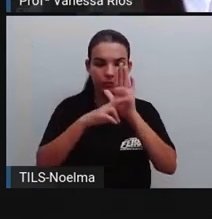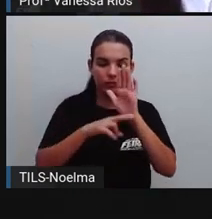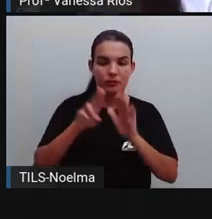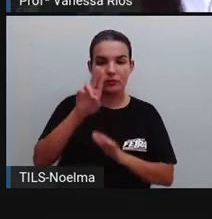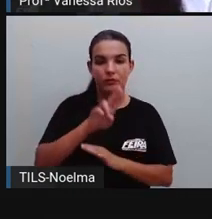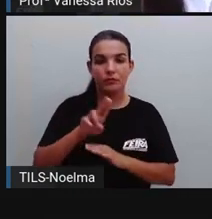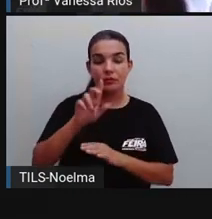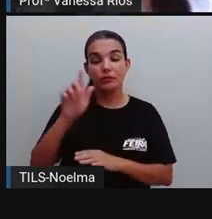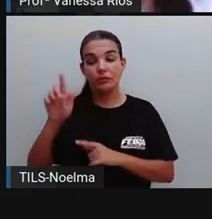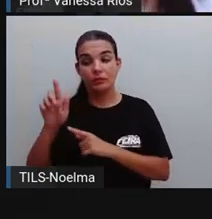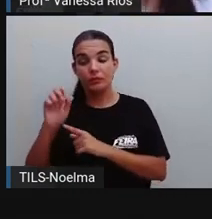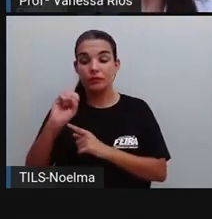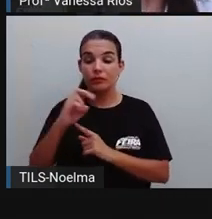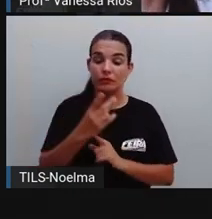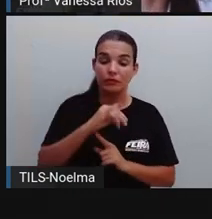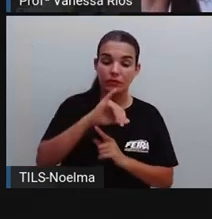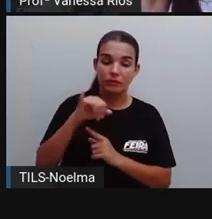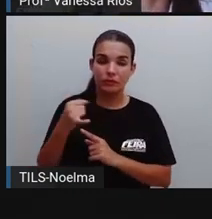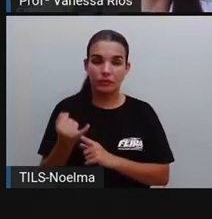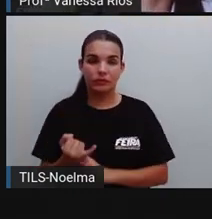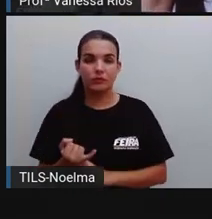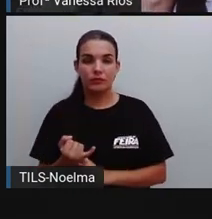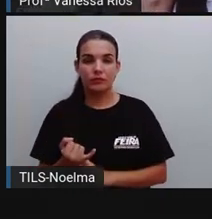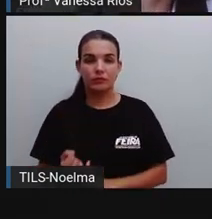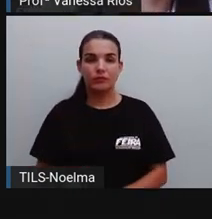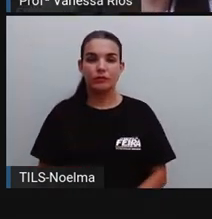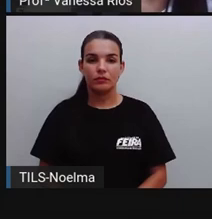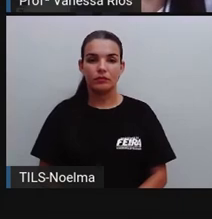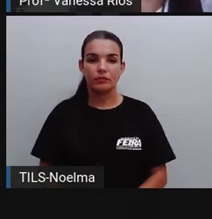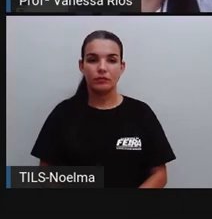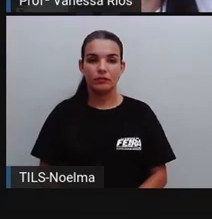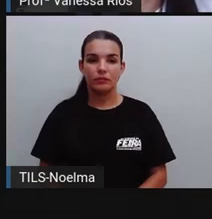utilizar a letra G ou a letra G.